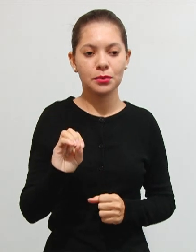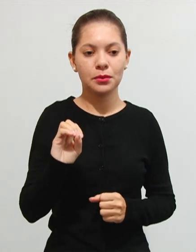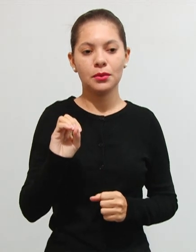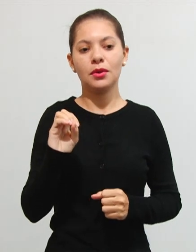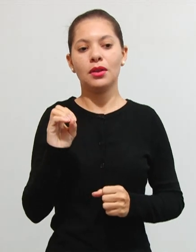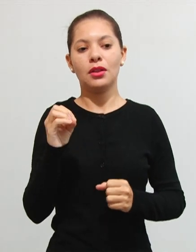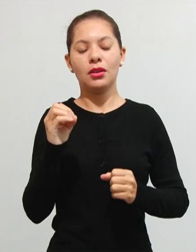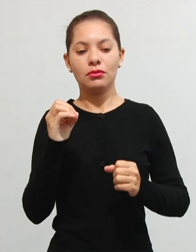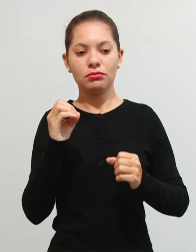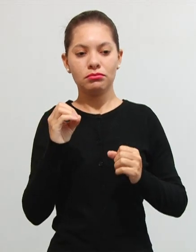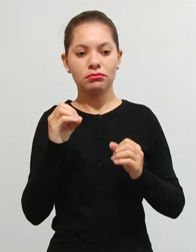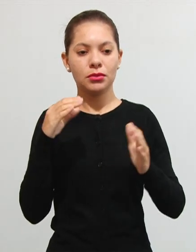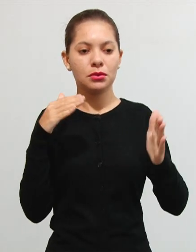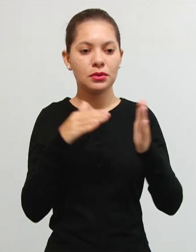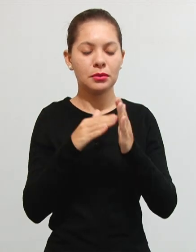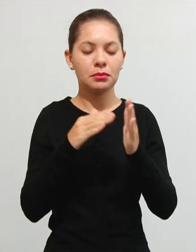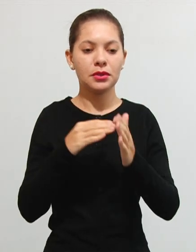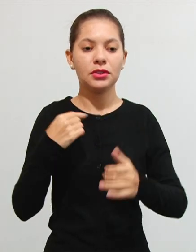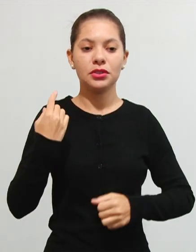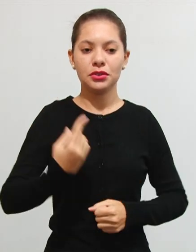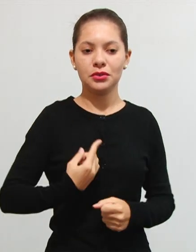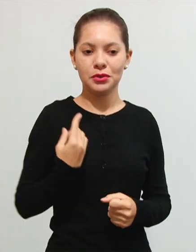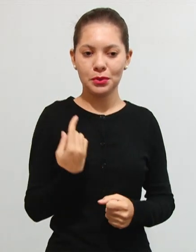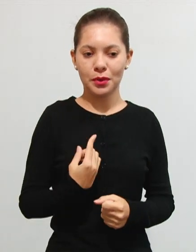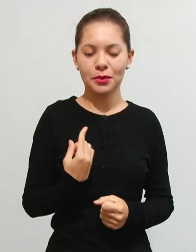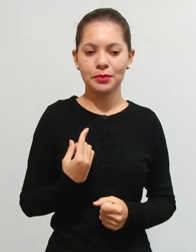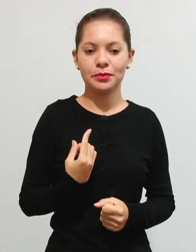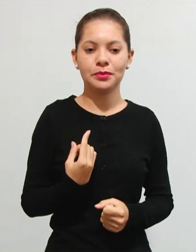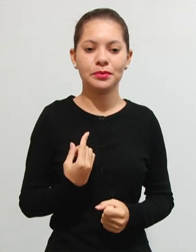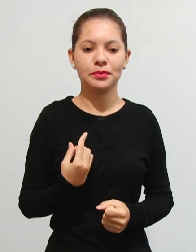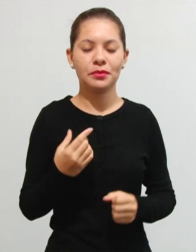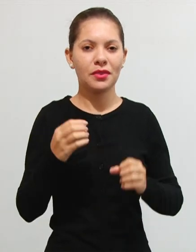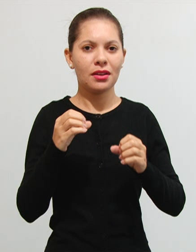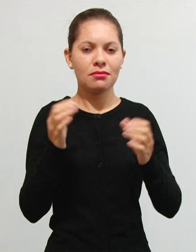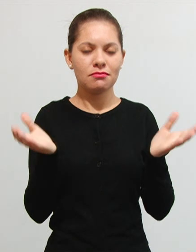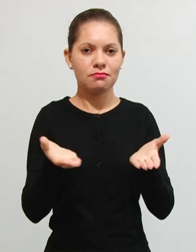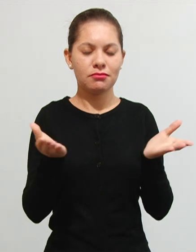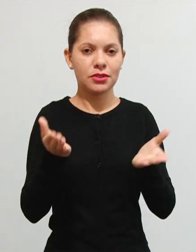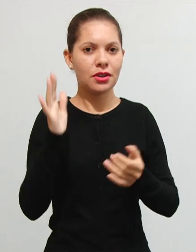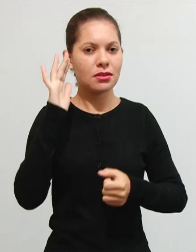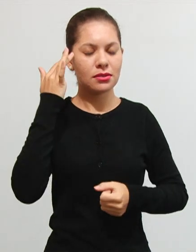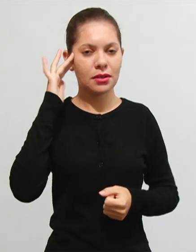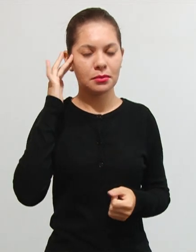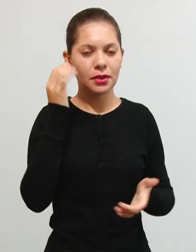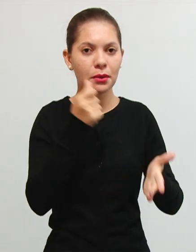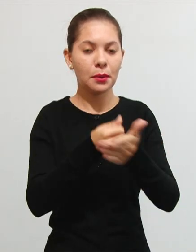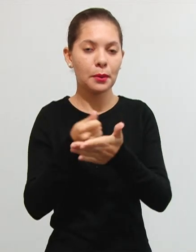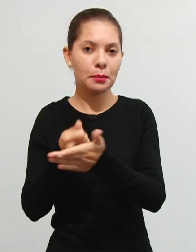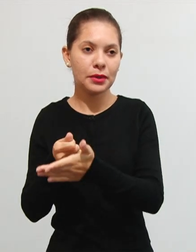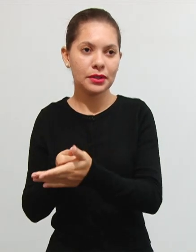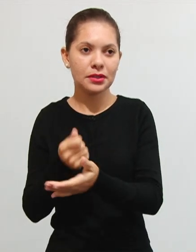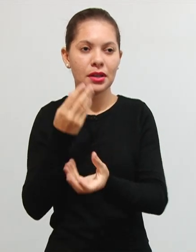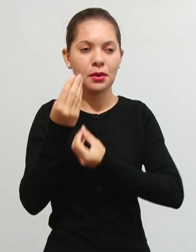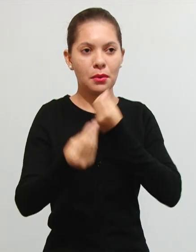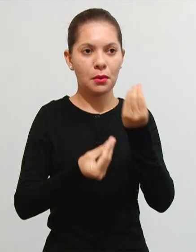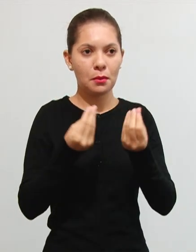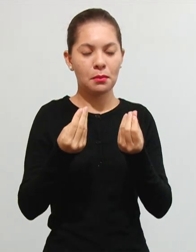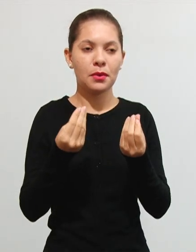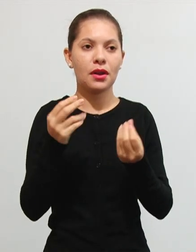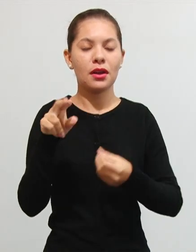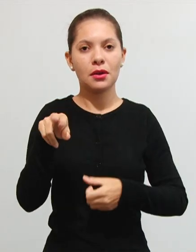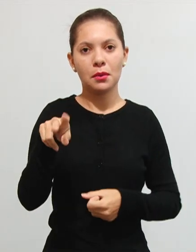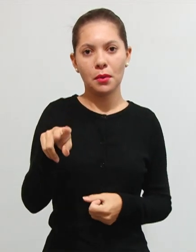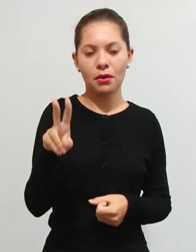no limite individual é aquilo que eu acabei de comentar, tá certo? a cobrança da contribuição será realizada de forma proporcional à